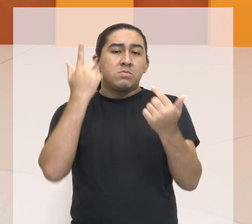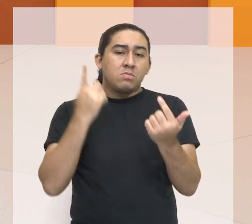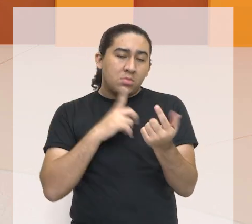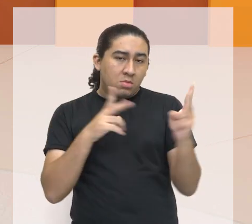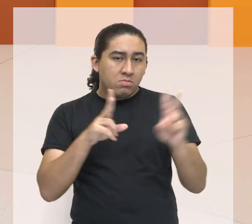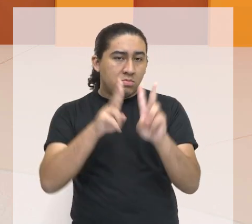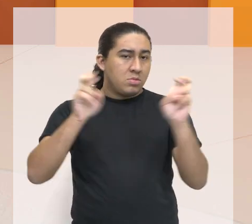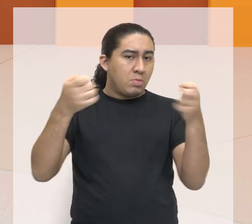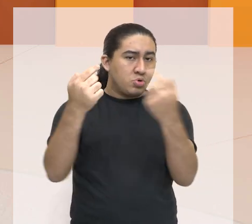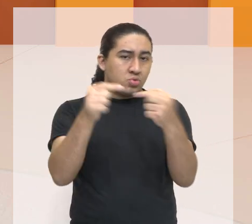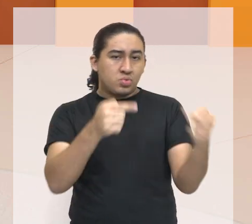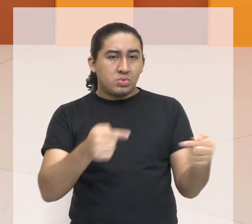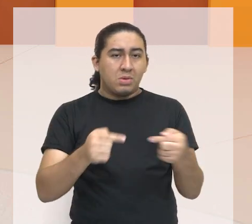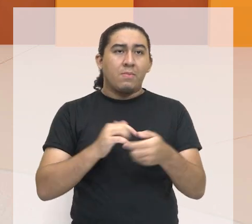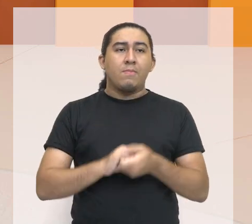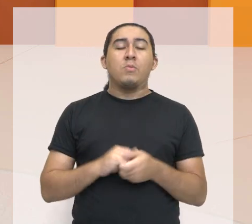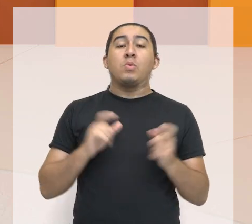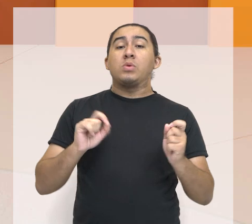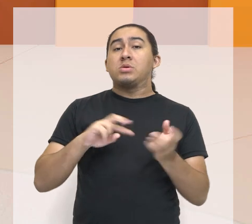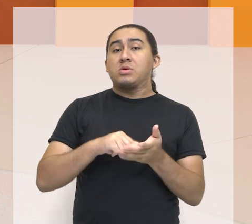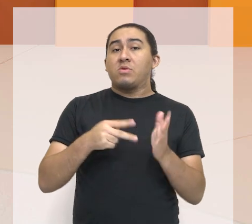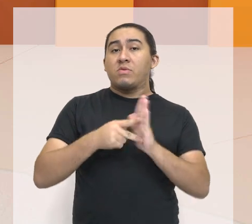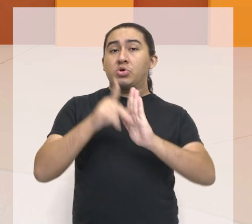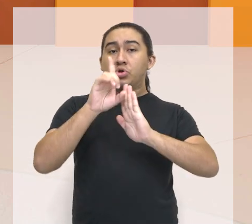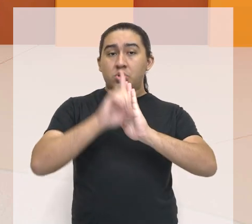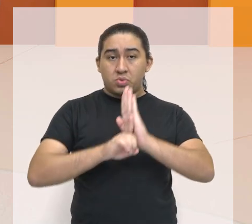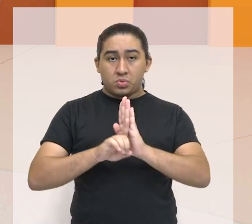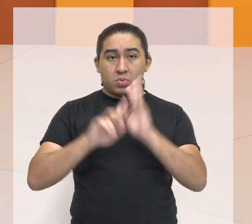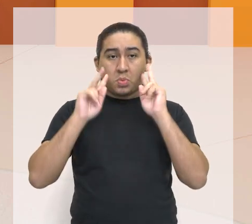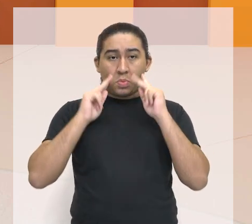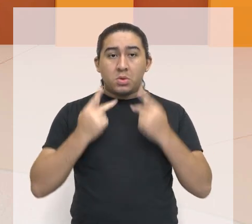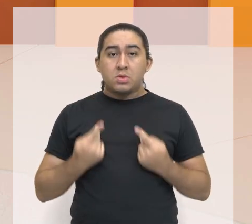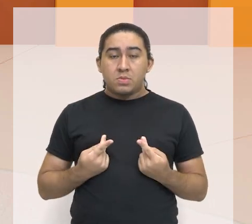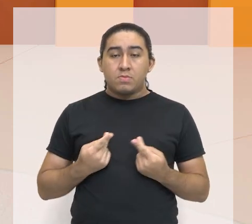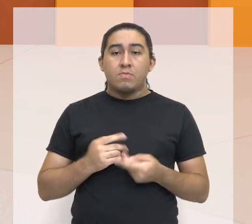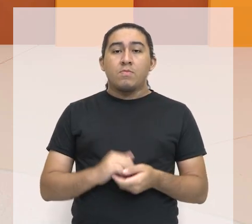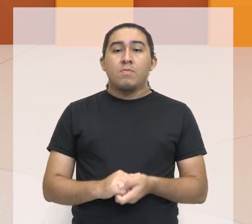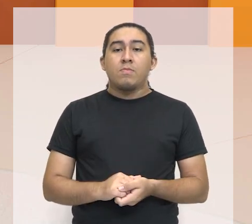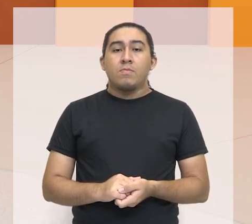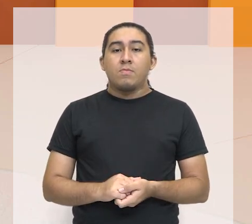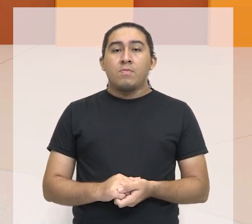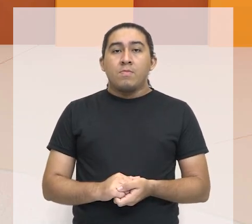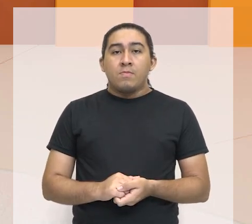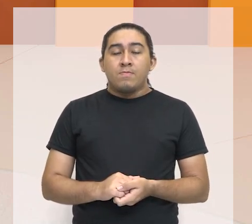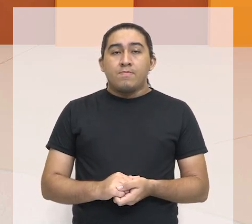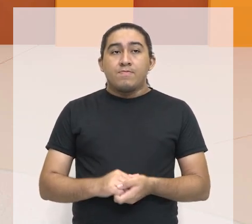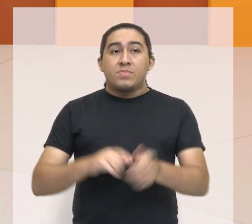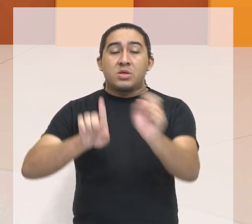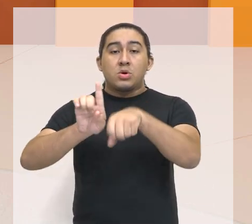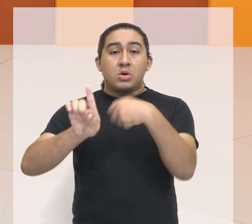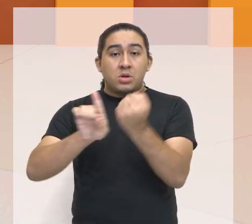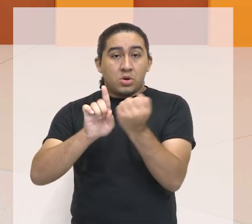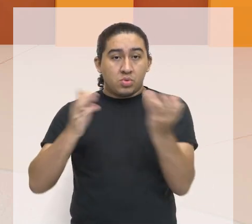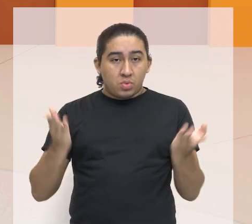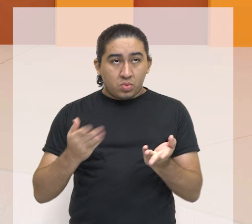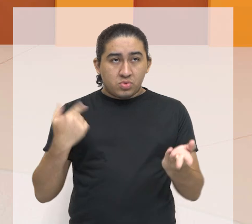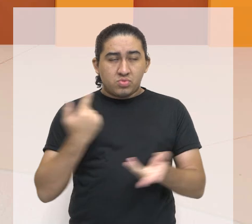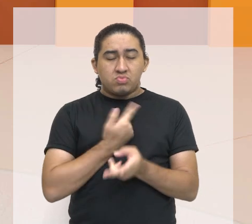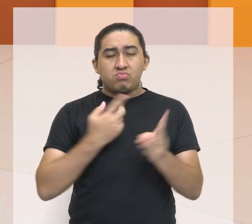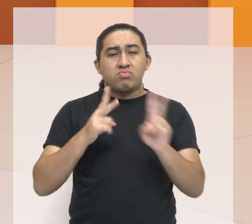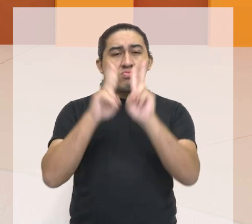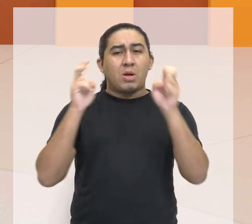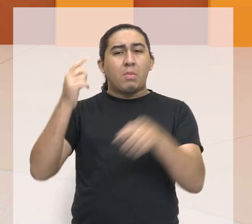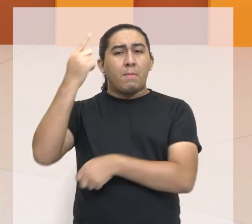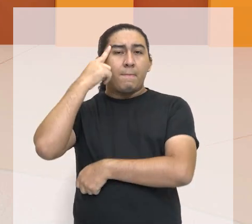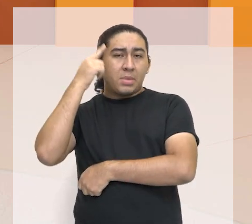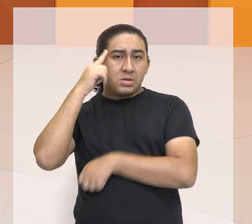o que são os direitos humanos. Na nossa sociedade atual, quando a gente fala de direitos humanos,